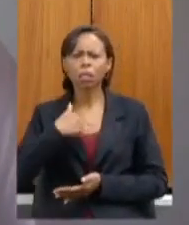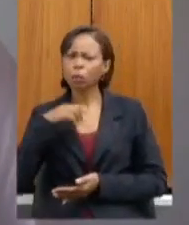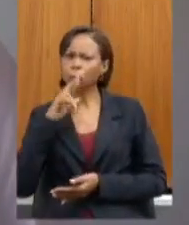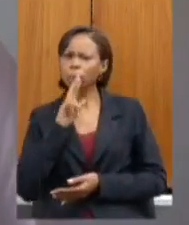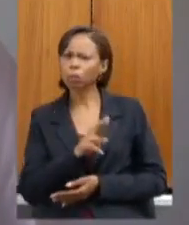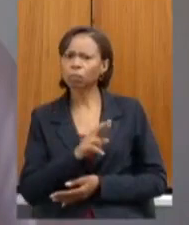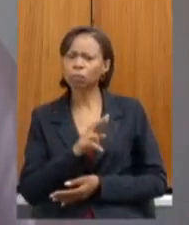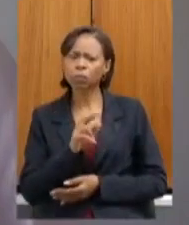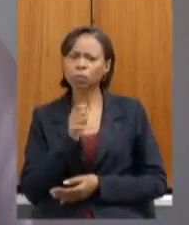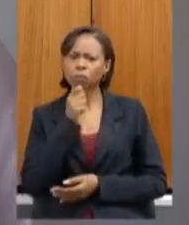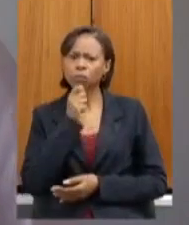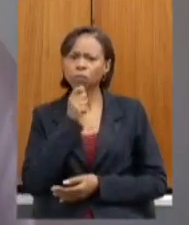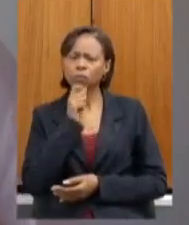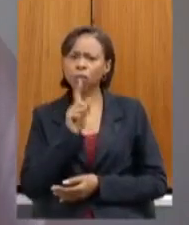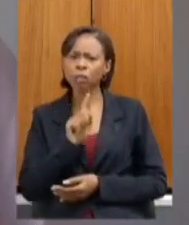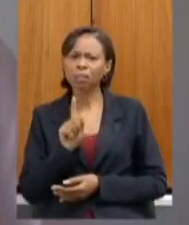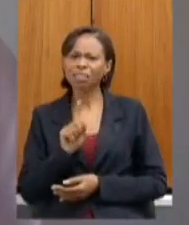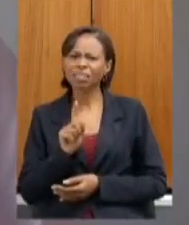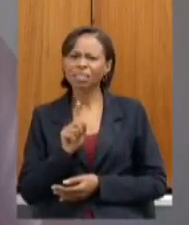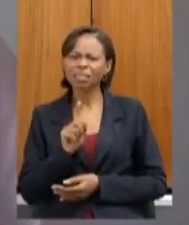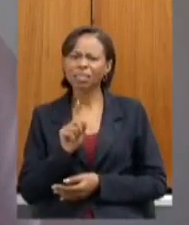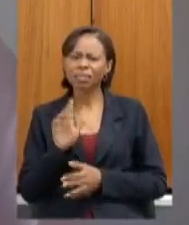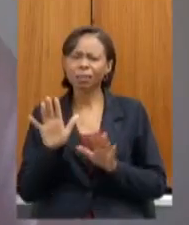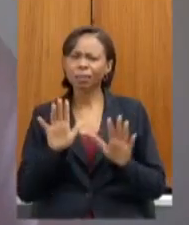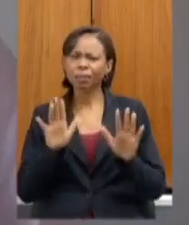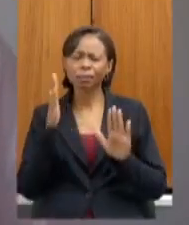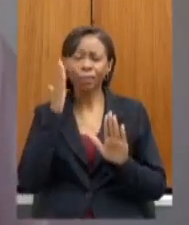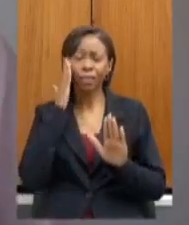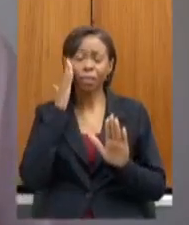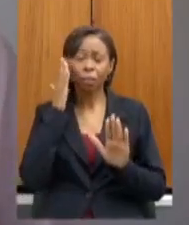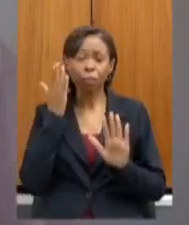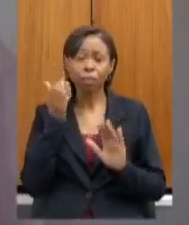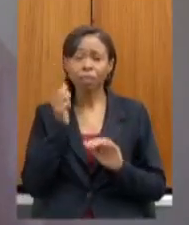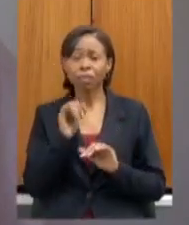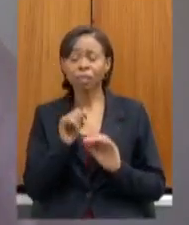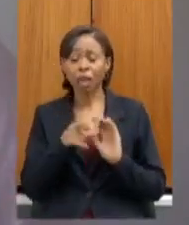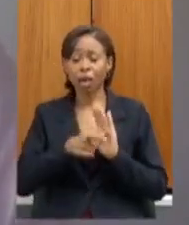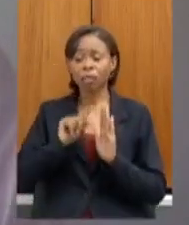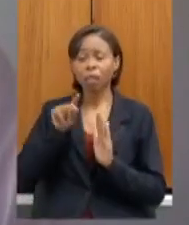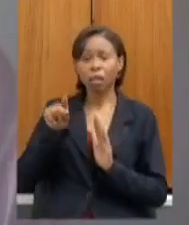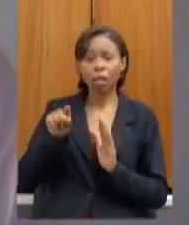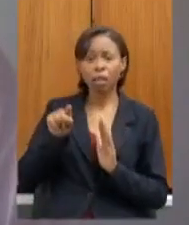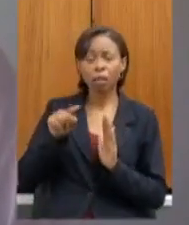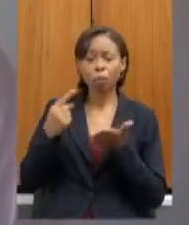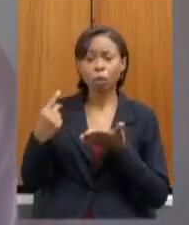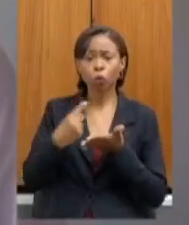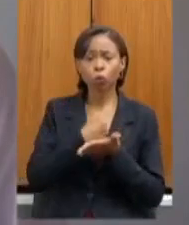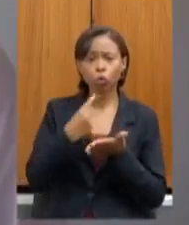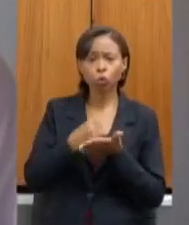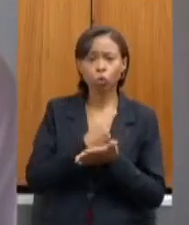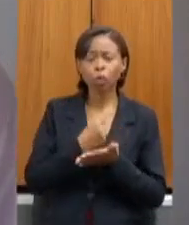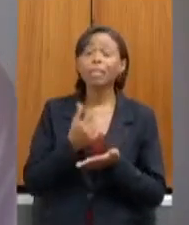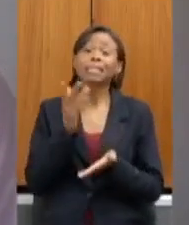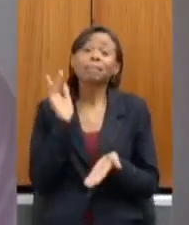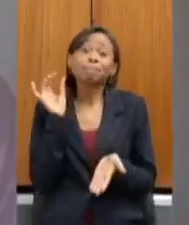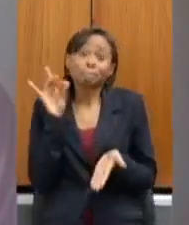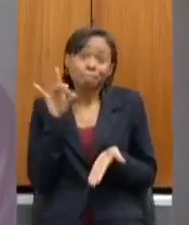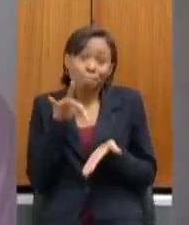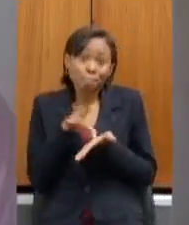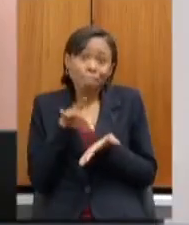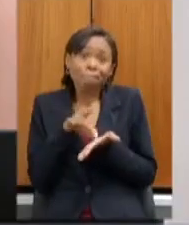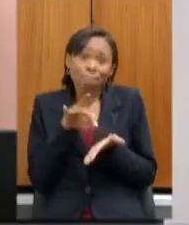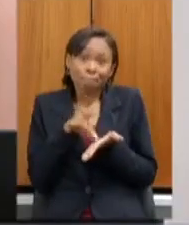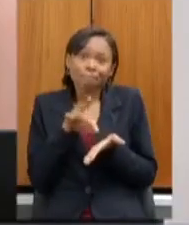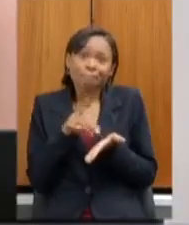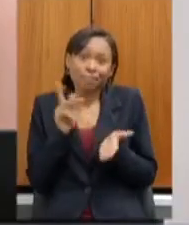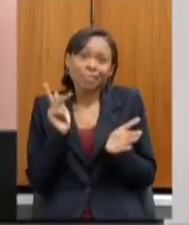senhora poderia me ajudar só para compreender a dinâmica agora a deputada fez as colocações eu não fiz a resposta ou secretária realmente foi um erro